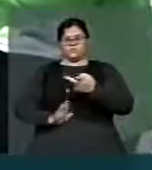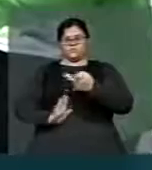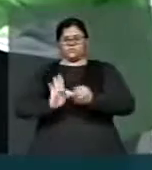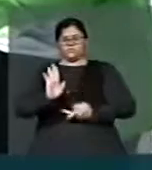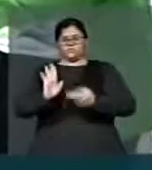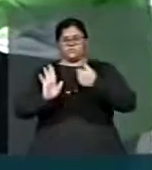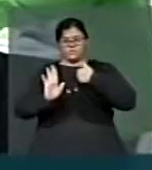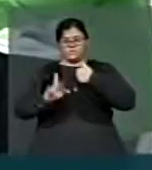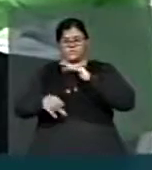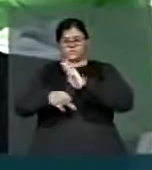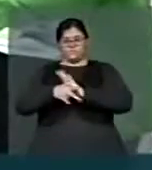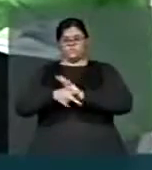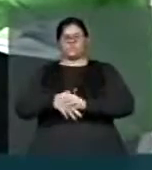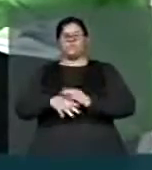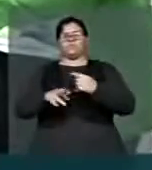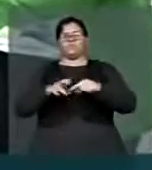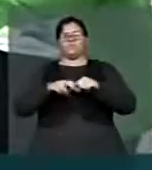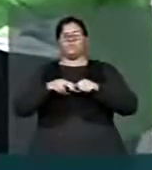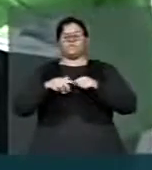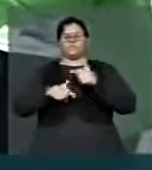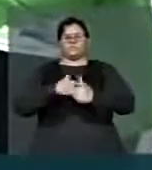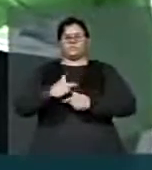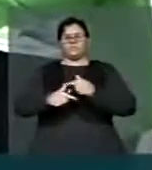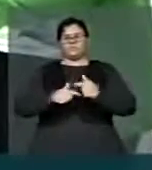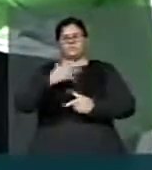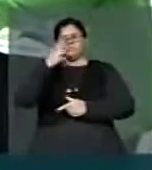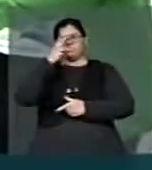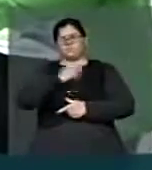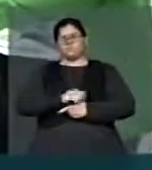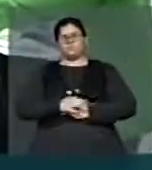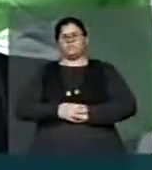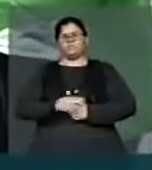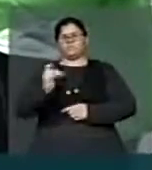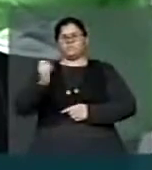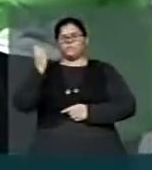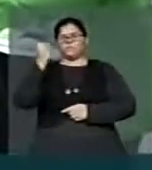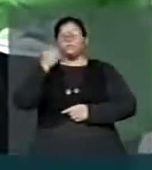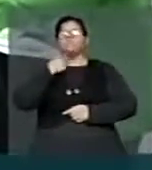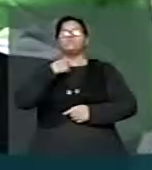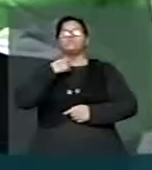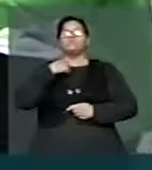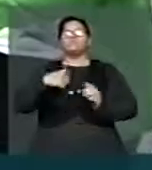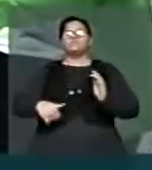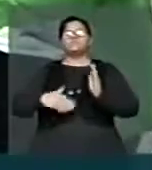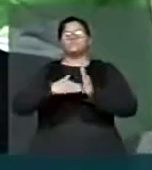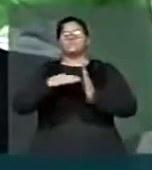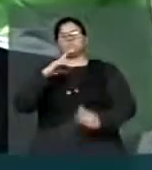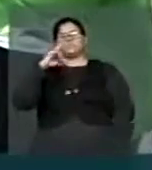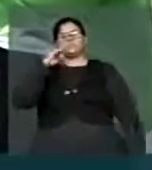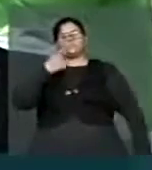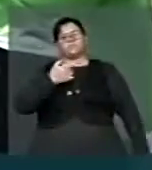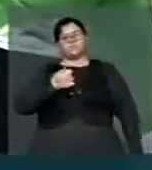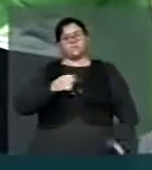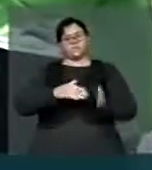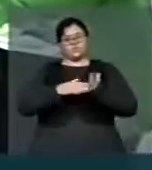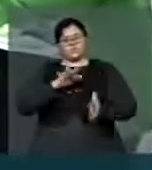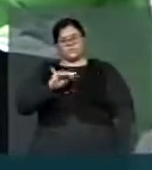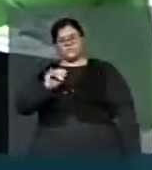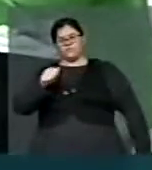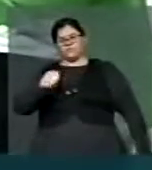fiz parte, fez um trabalho belíssimo, um trabalho importante, e espero que até o dia 20, até o final desse mês, aliás,